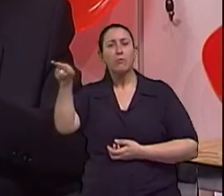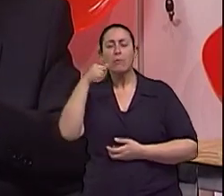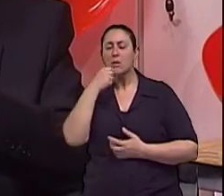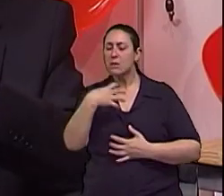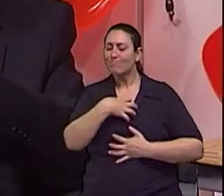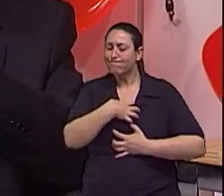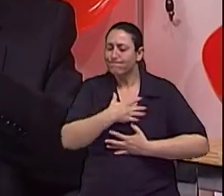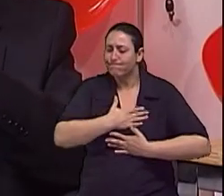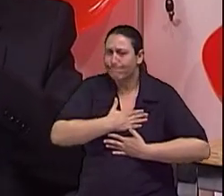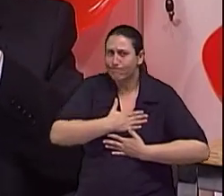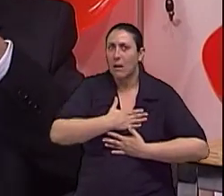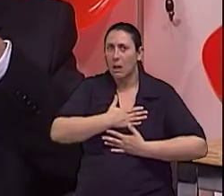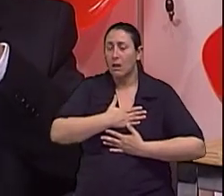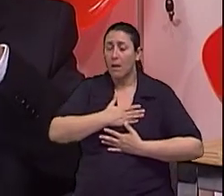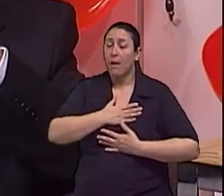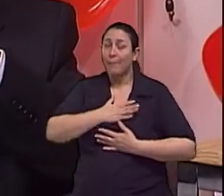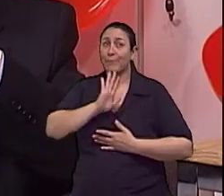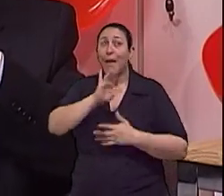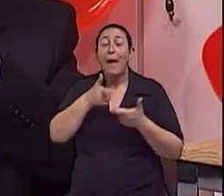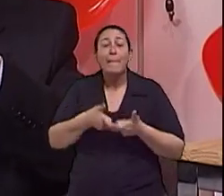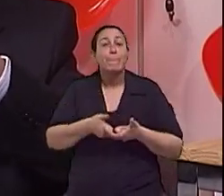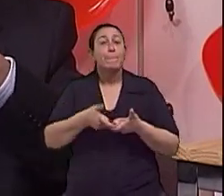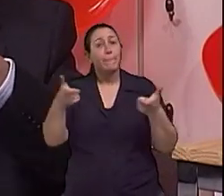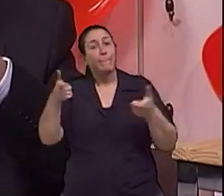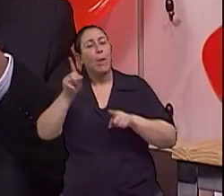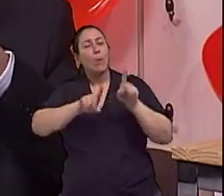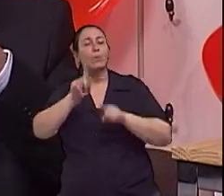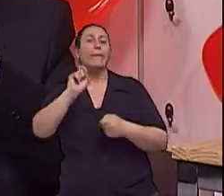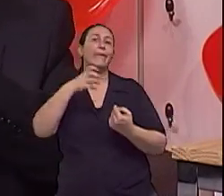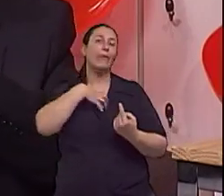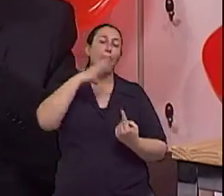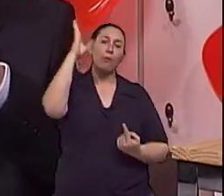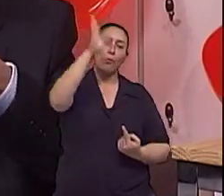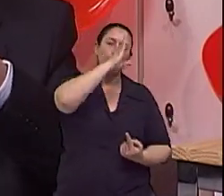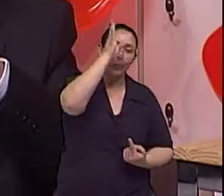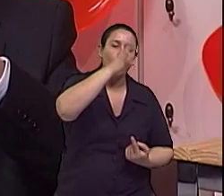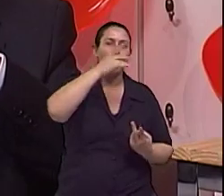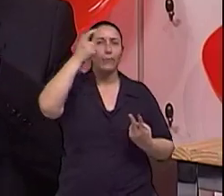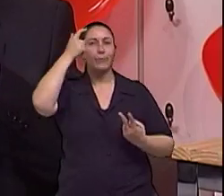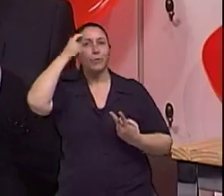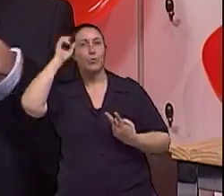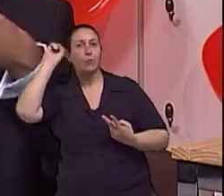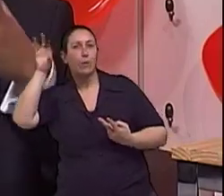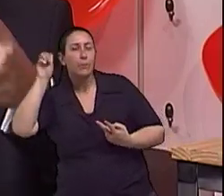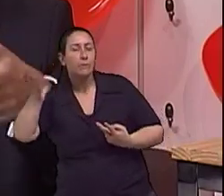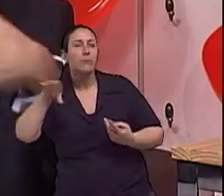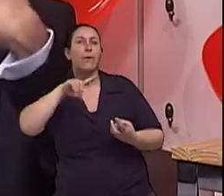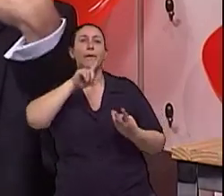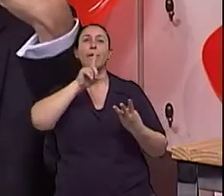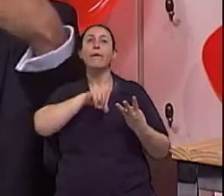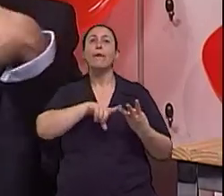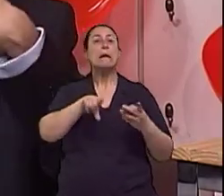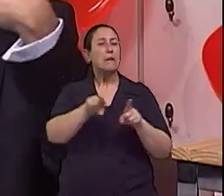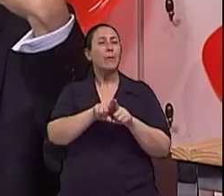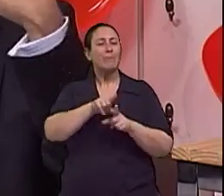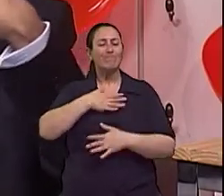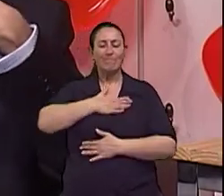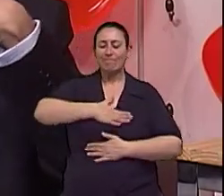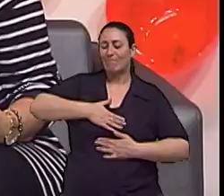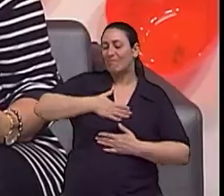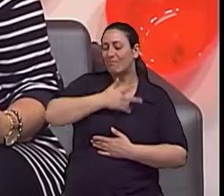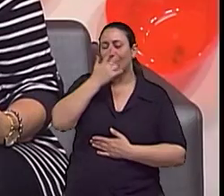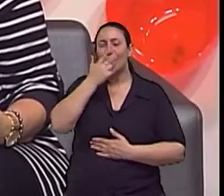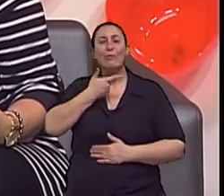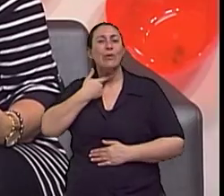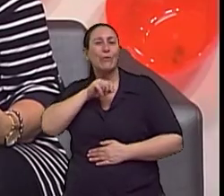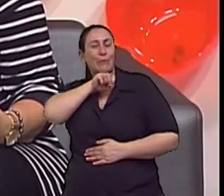associado, e os mais frequentes, tonturas, dor de cabeça, né? Às vezes a náusea é associada porque tem